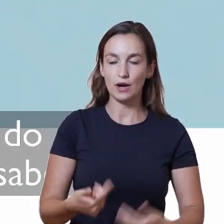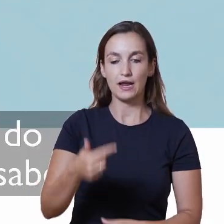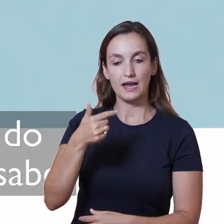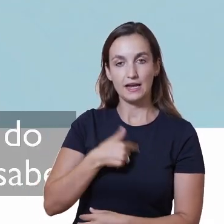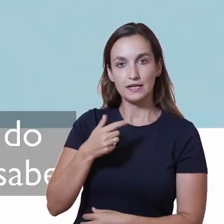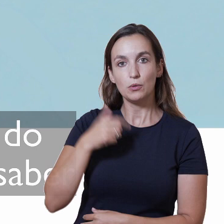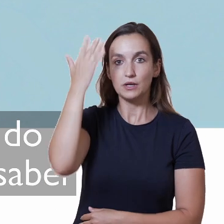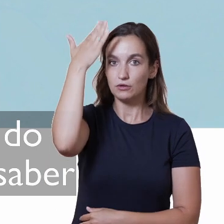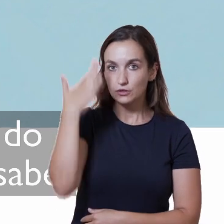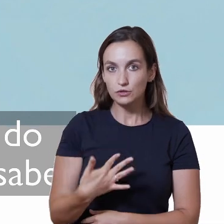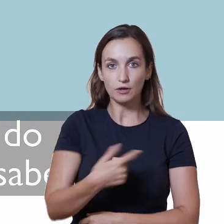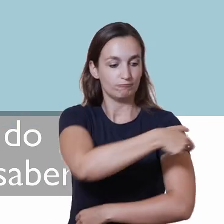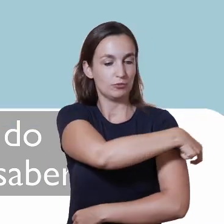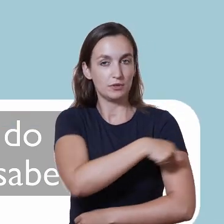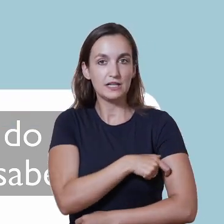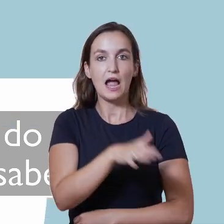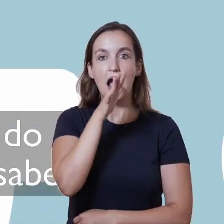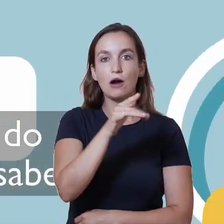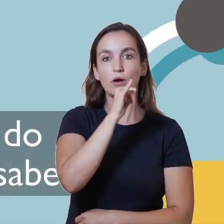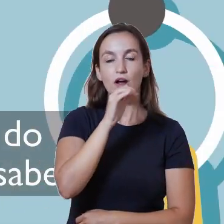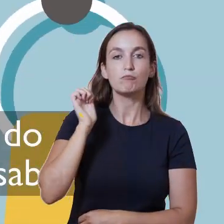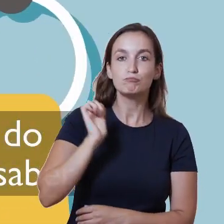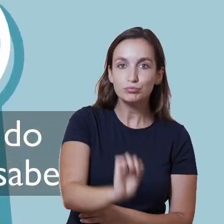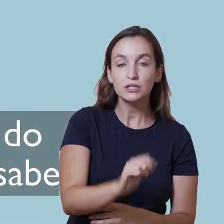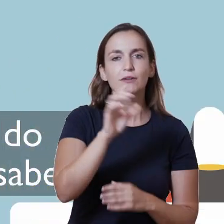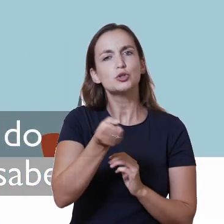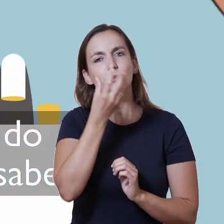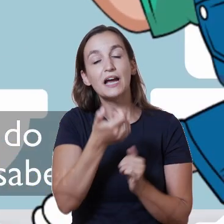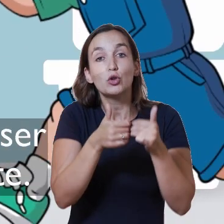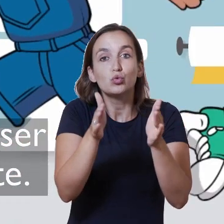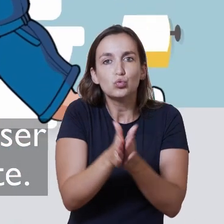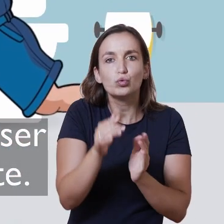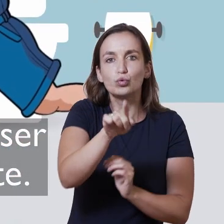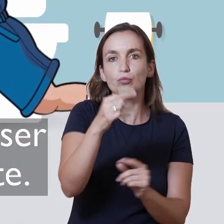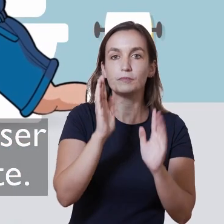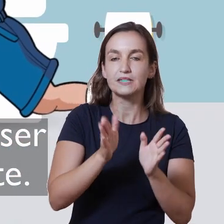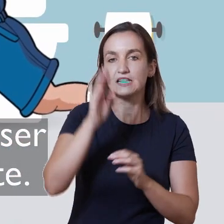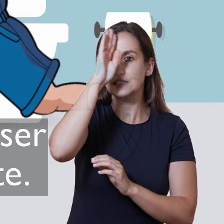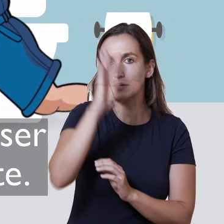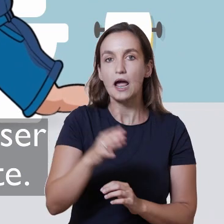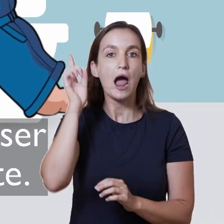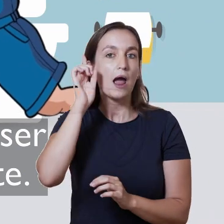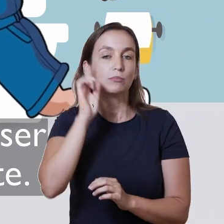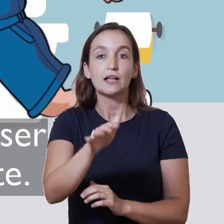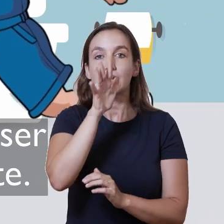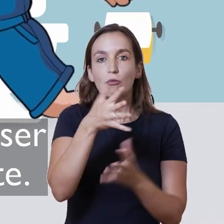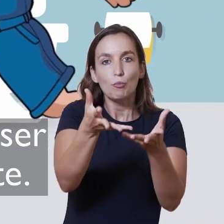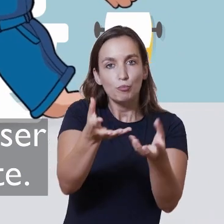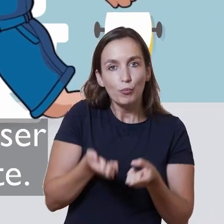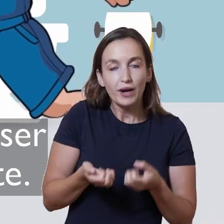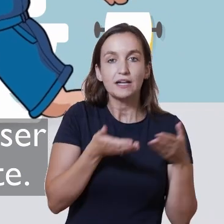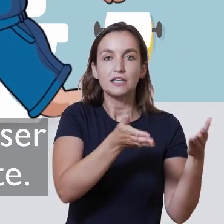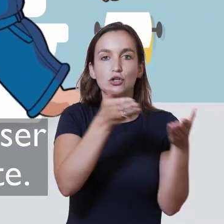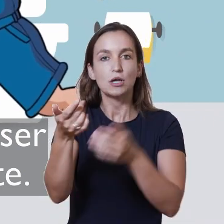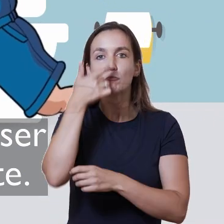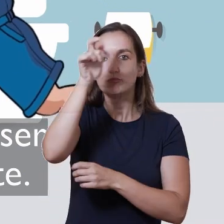Clarinha somos os embaixadores da Águas do Algarve e vamos explicar-te tudo o que precisas de saber sobre a importância de poupar água e ajudar-te a ser um